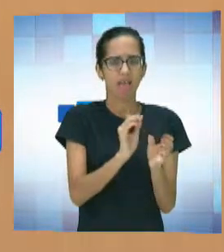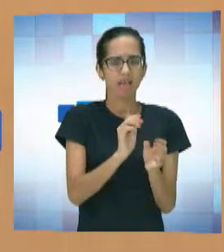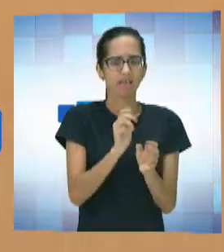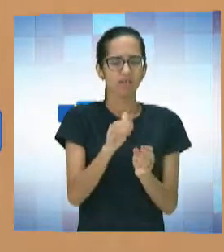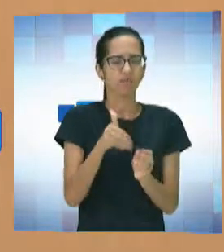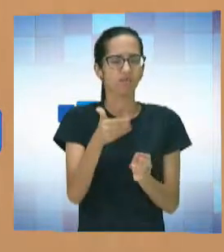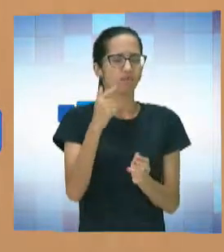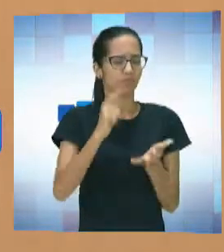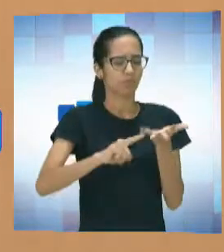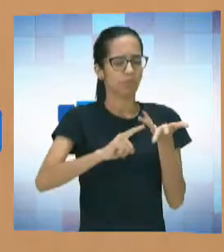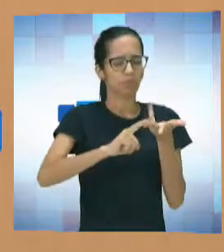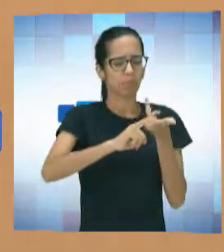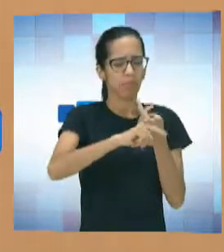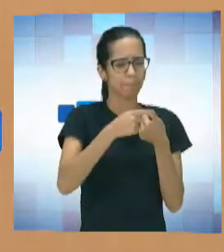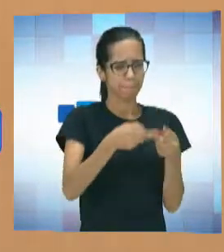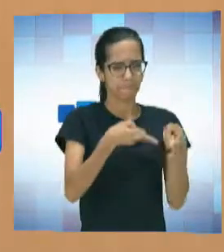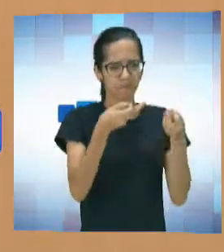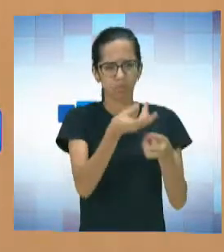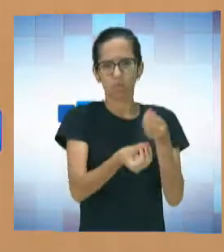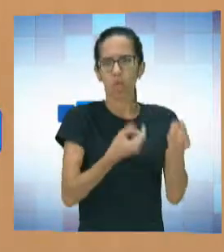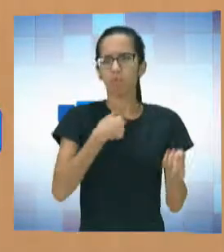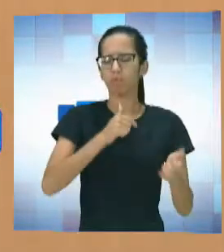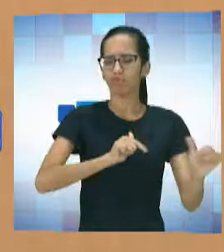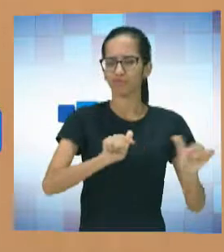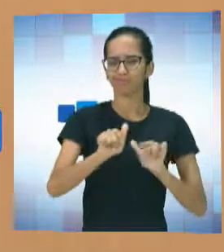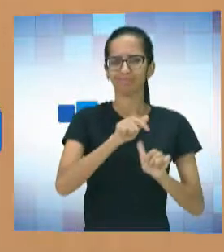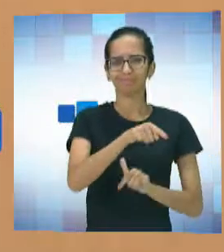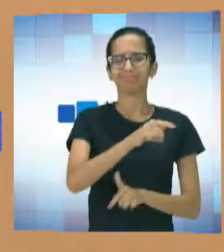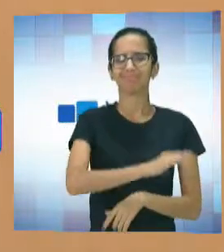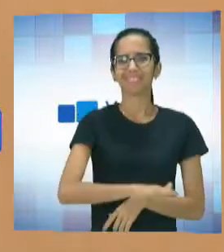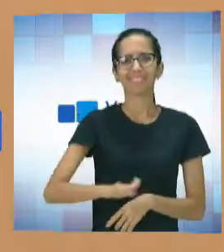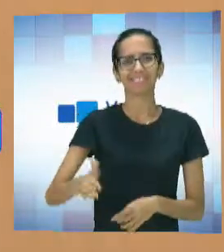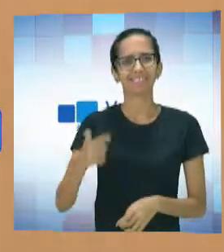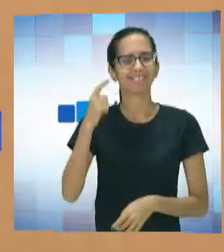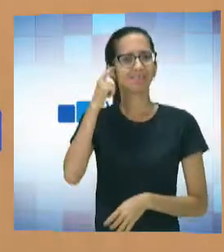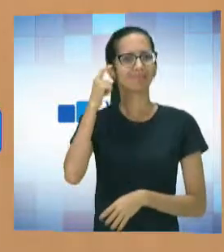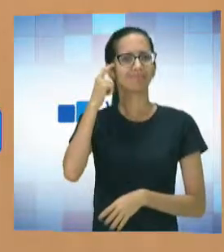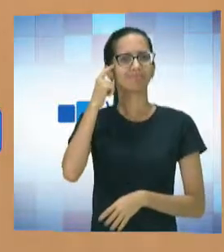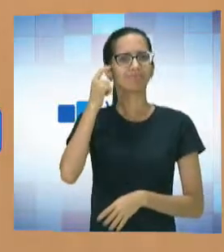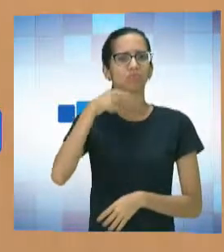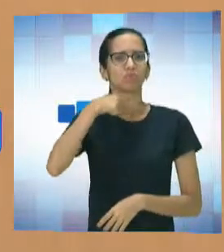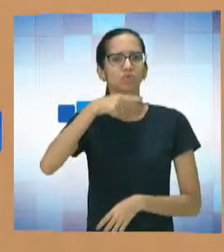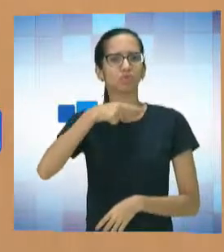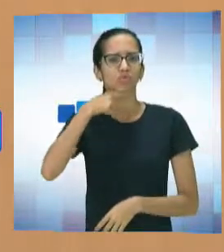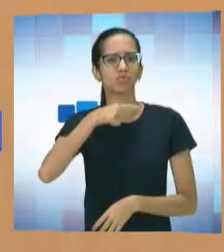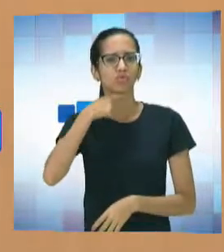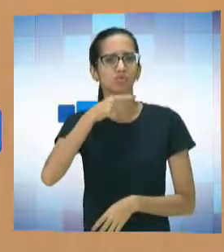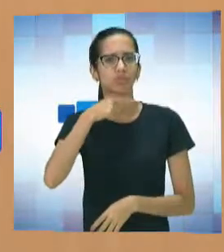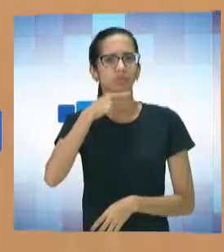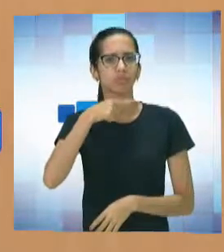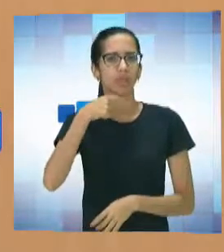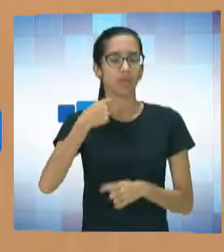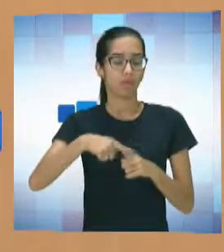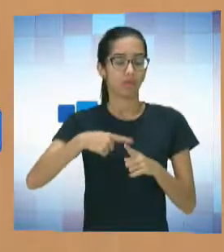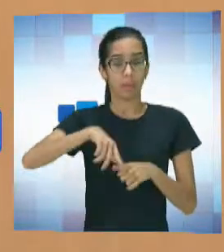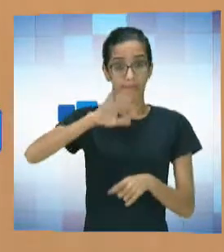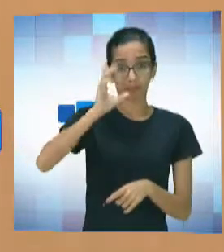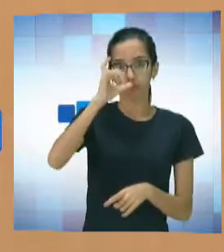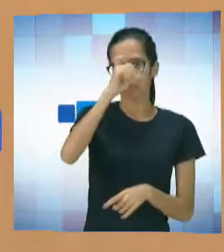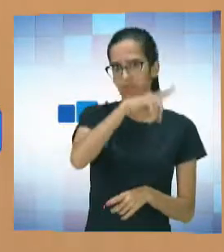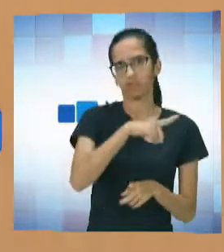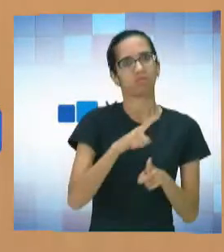e você percebe como eu vou trabalhar com essa criança, né? Já existe um grau de dificuldade, né? Então, assim,